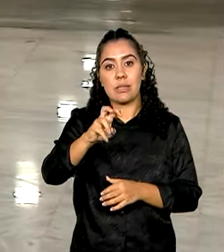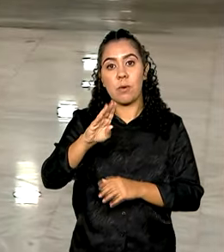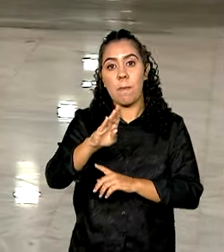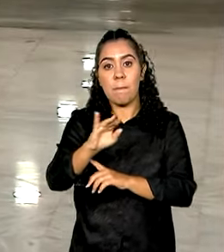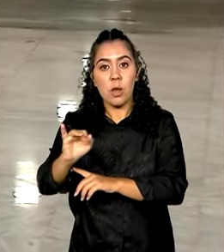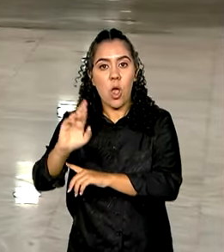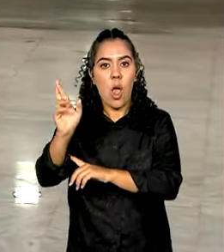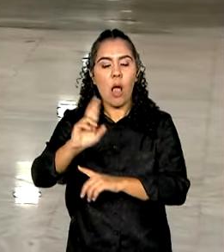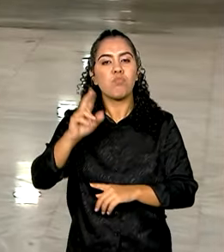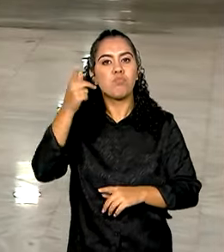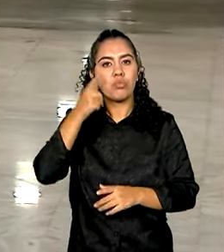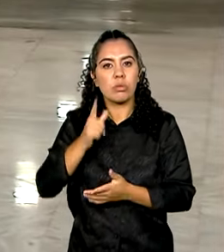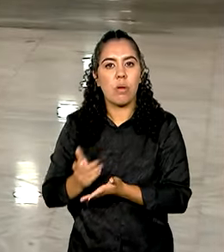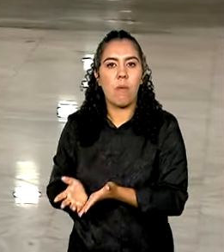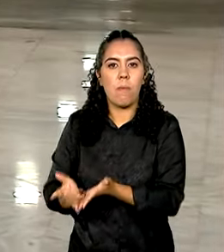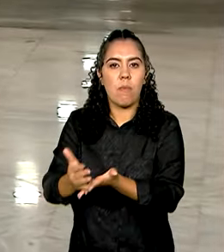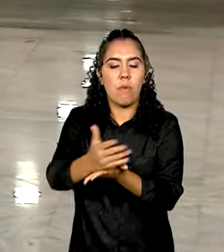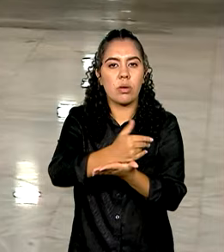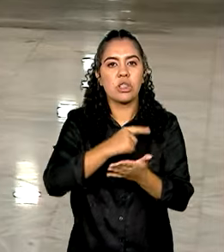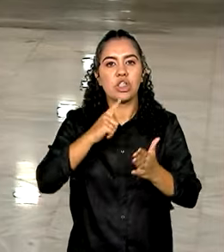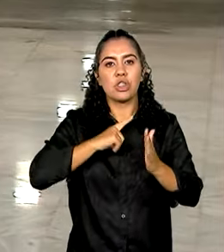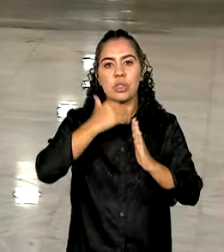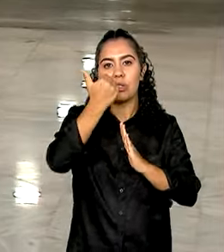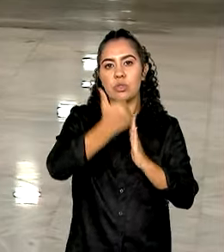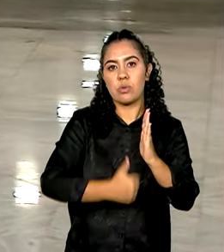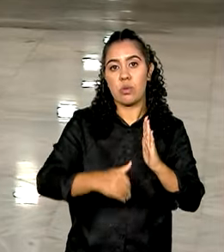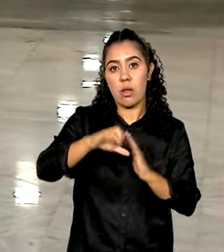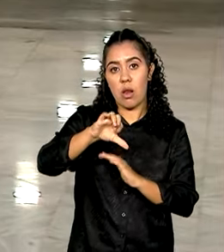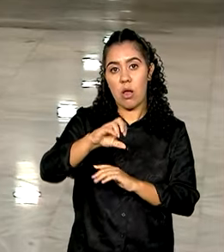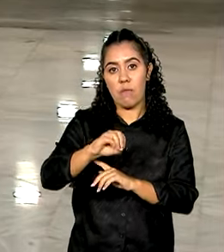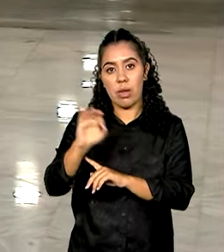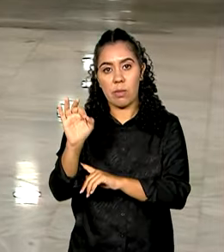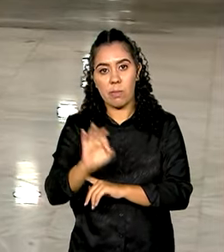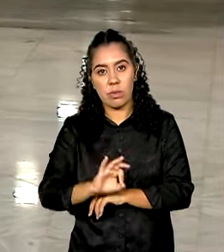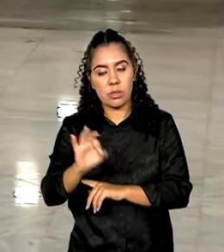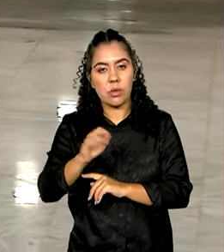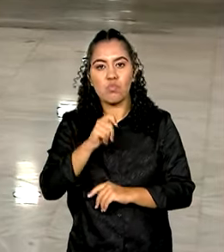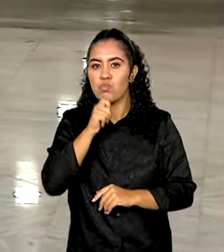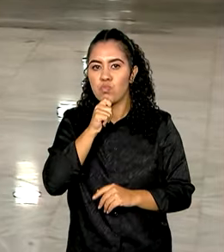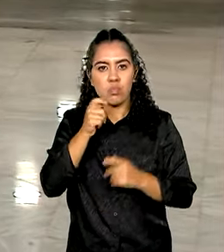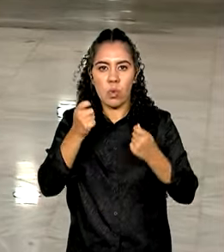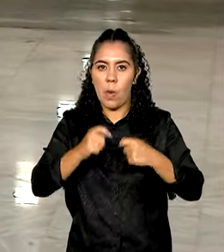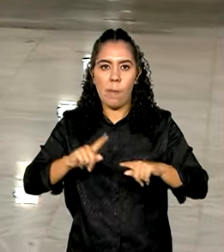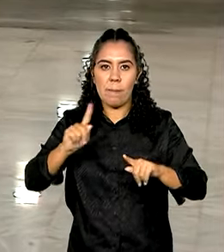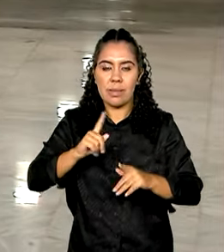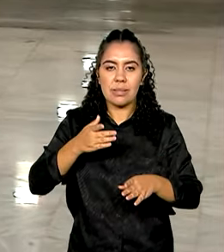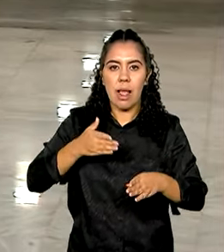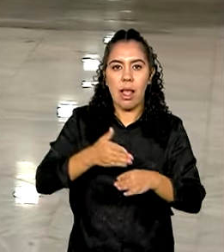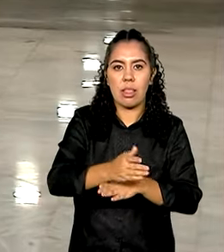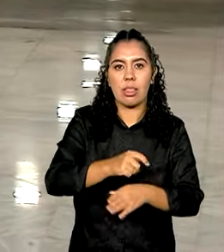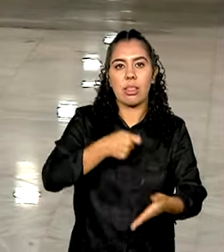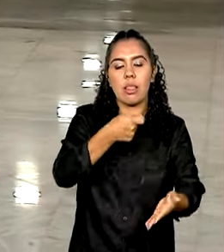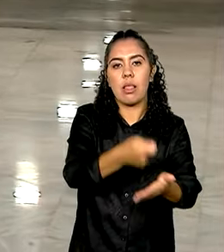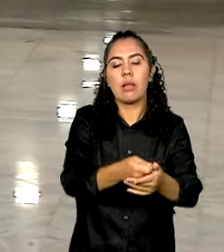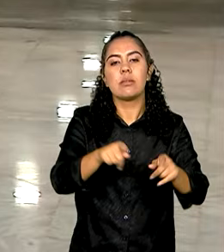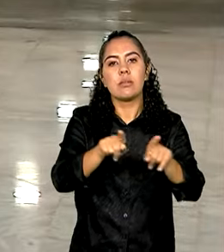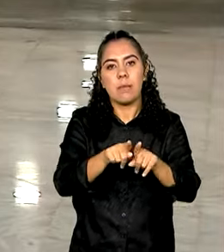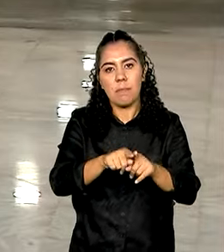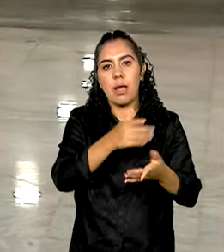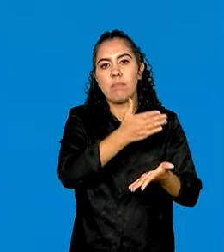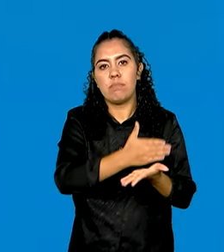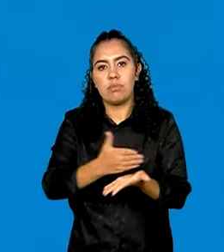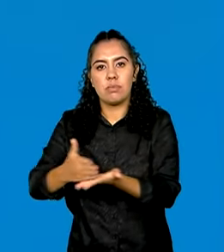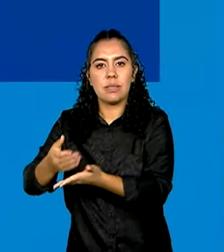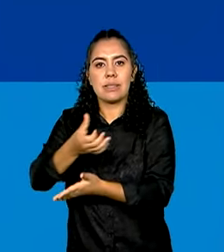acordos, que previam descontos de até 90%, sem entrada e prazo de 60 meses para quitação do valor